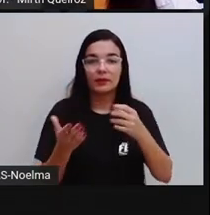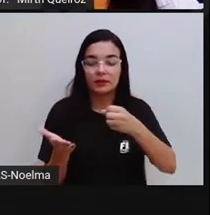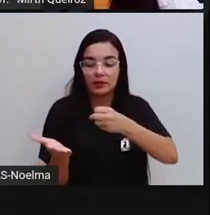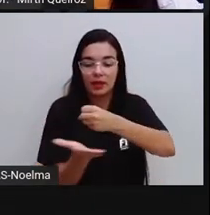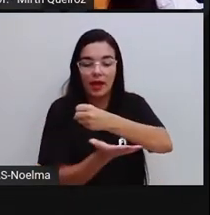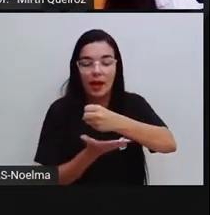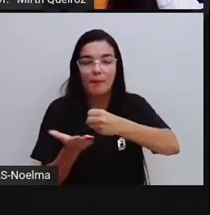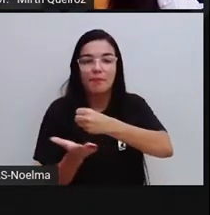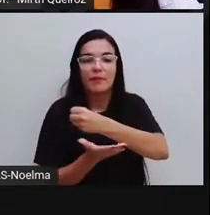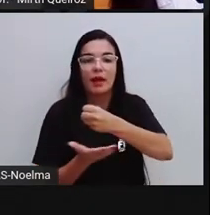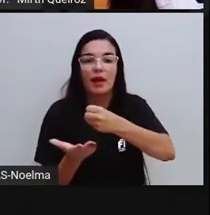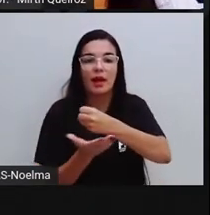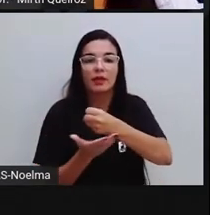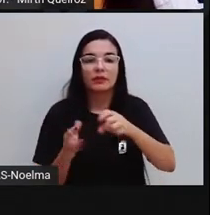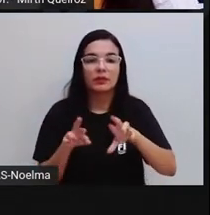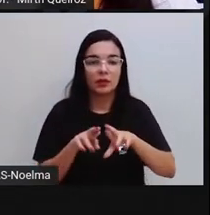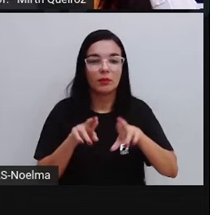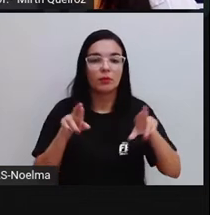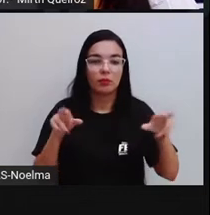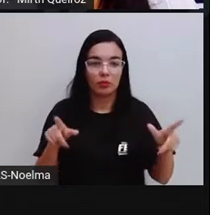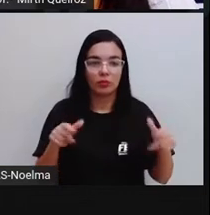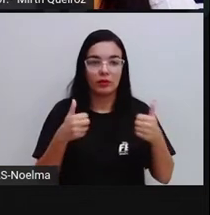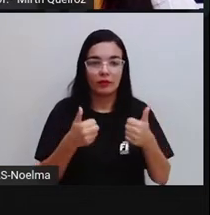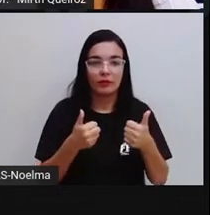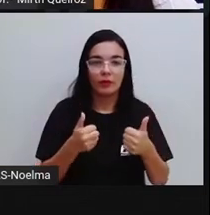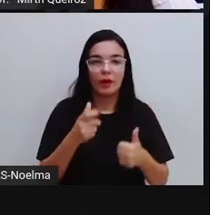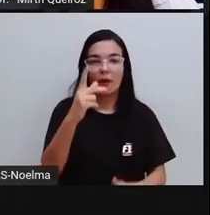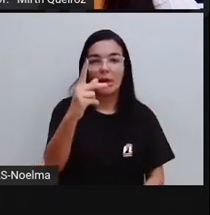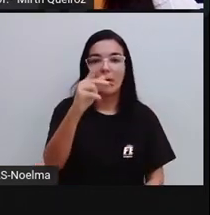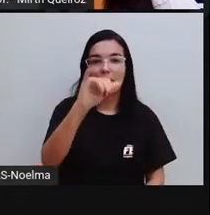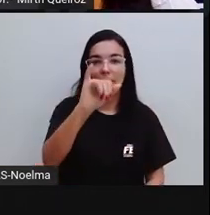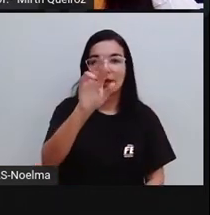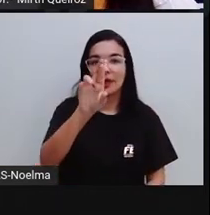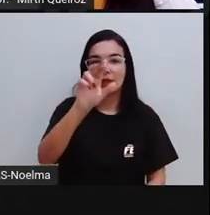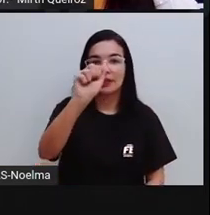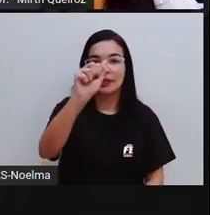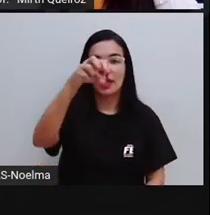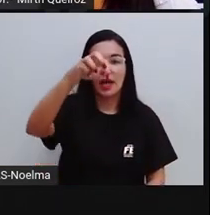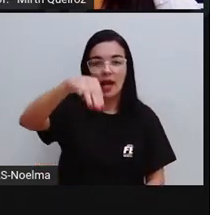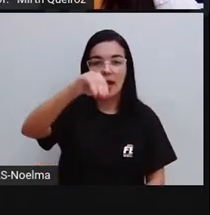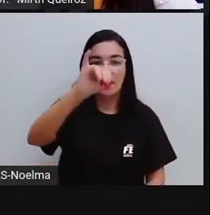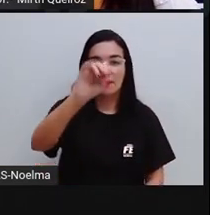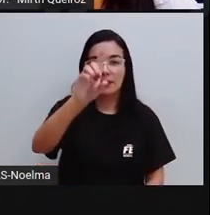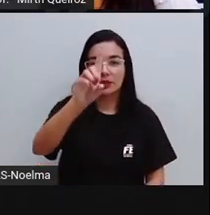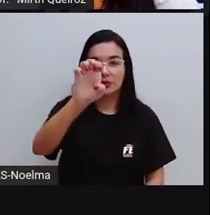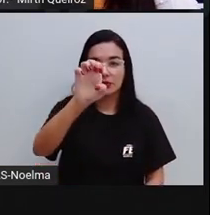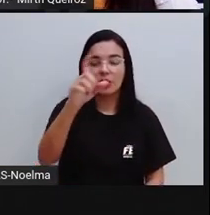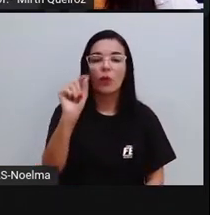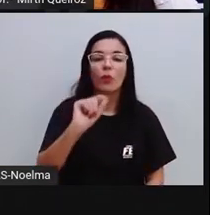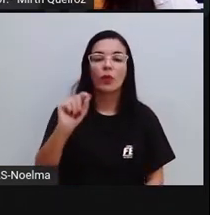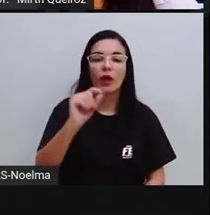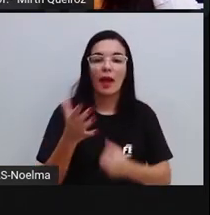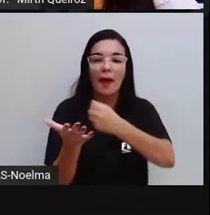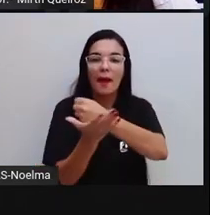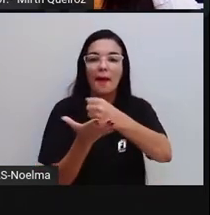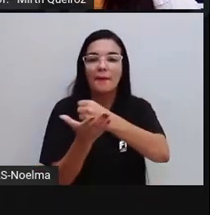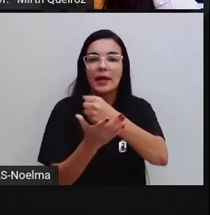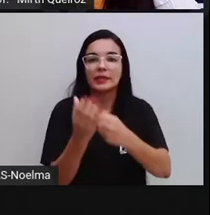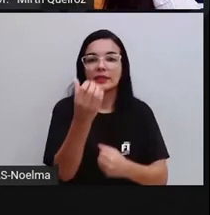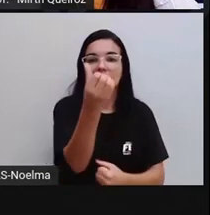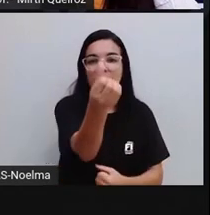mudar é a base, certo? A base, no caso dessa pirâmide, ela é ela